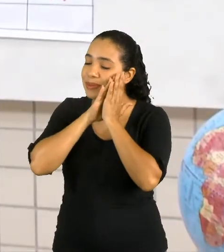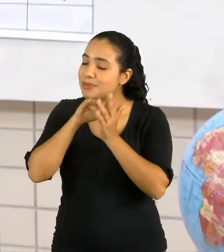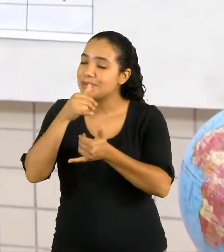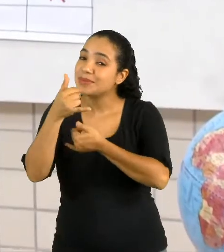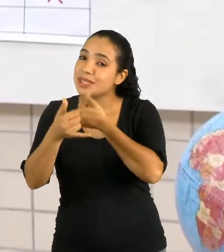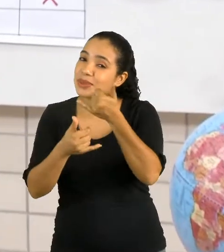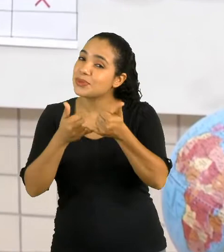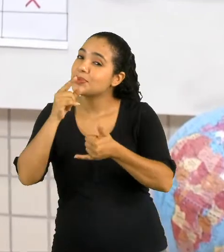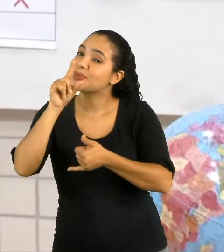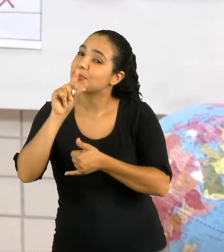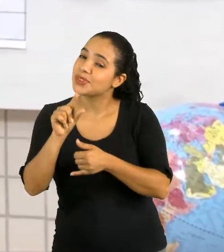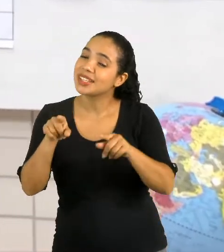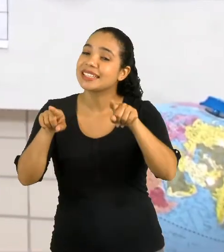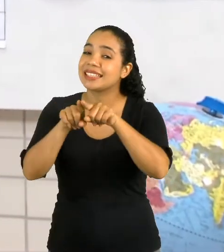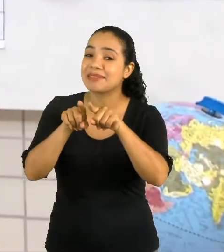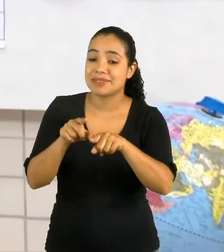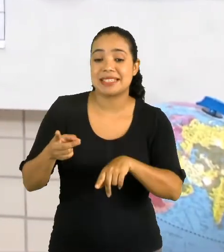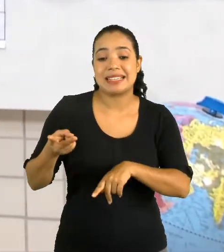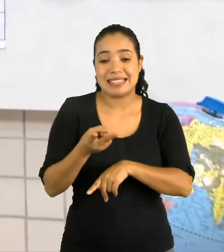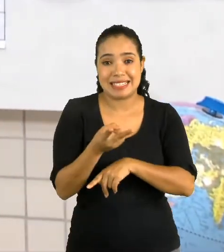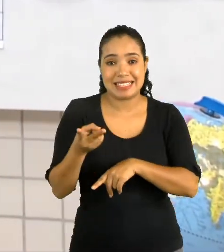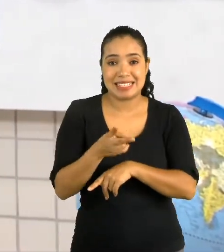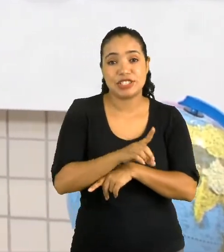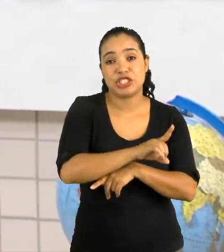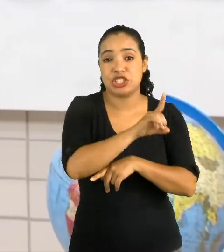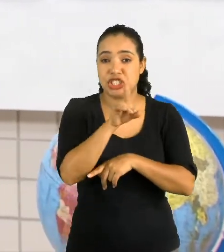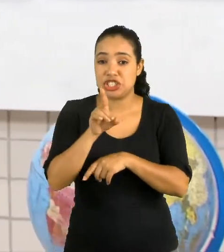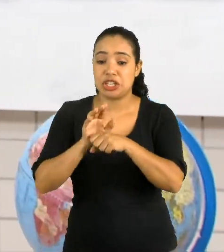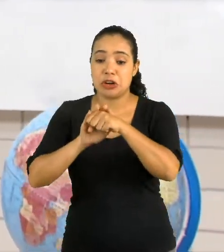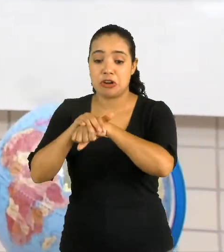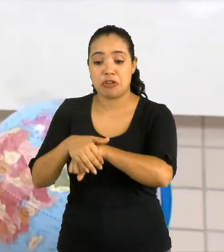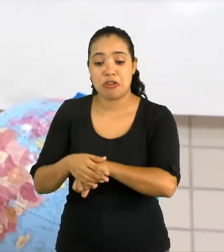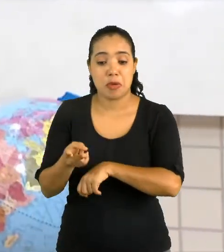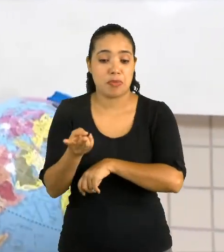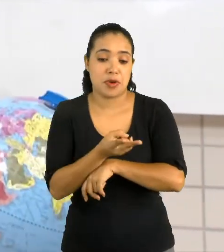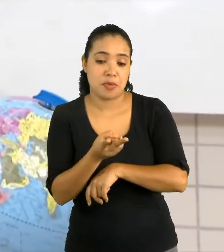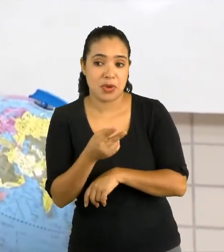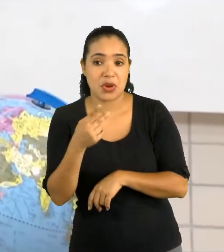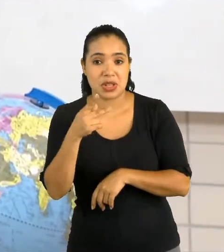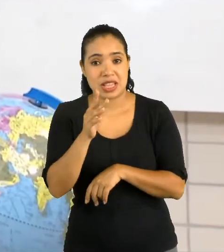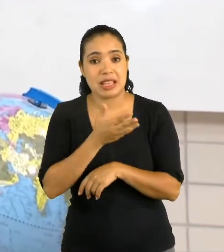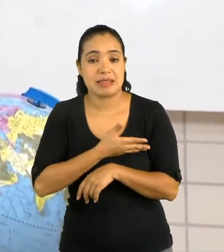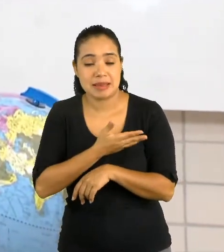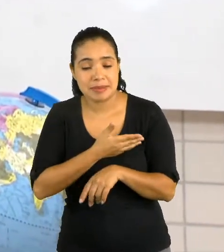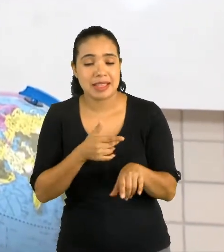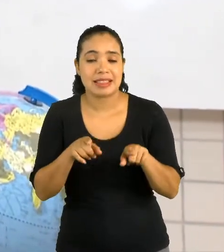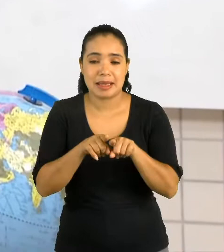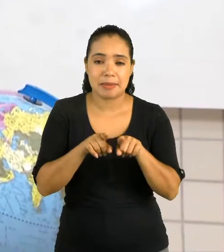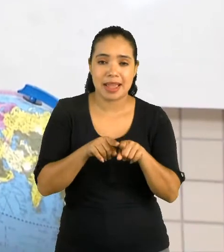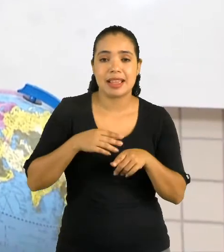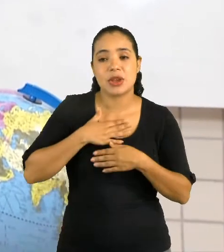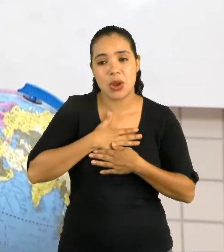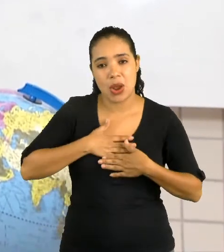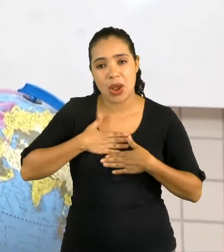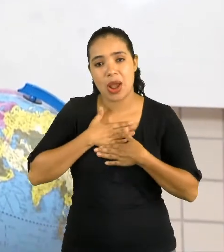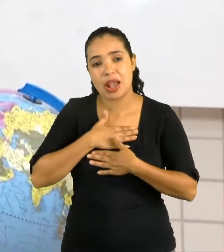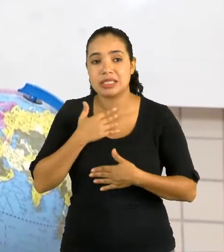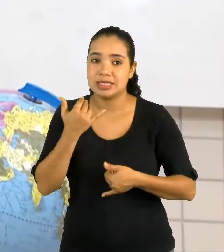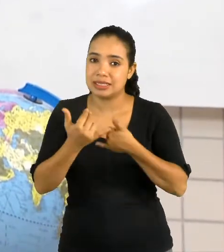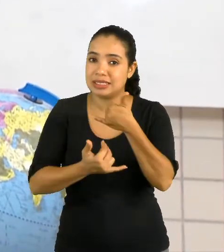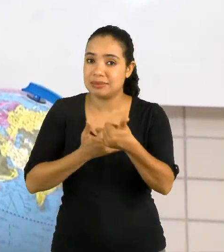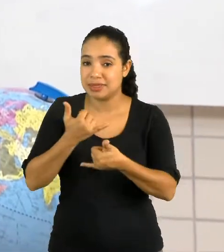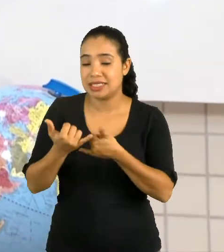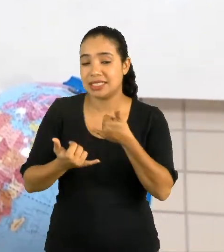é, Malu. Muito bem. Então, vou marcar ambos, porque os seus colegas também gostam de brincar um pouco